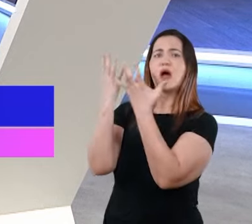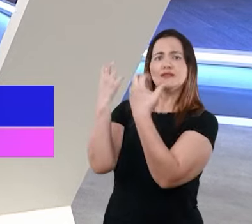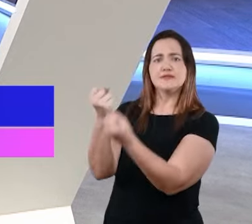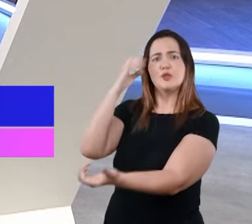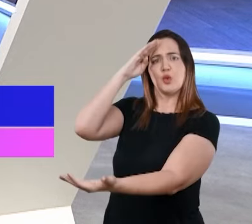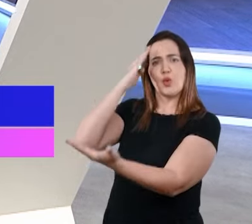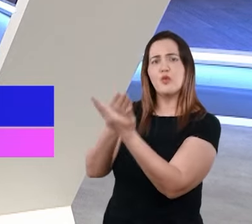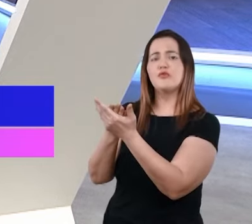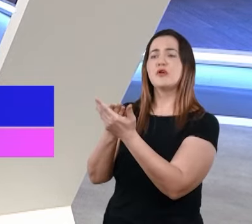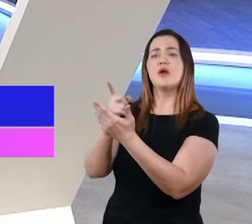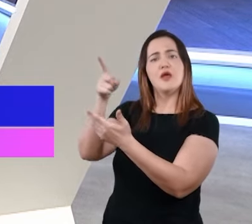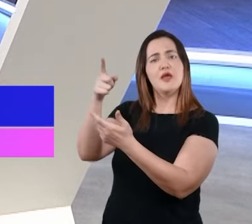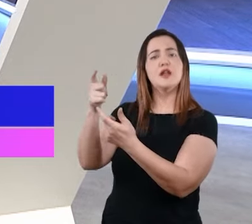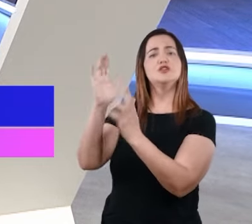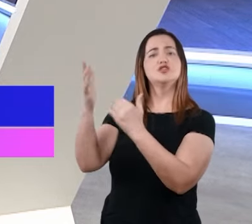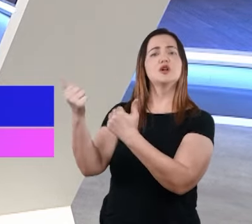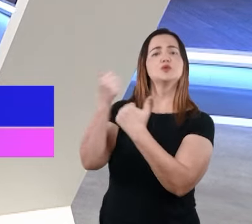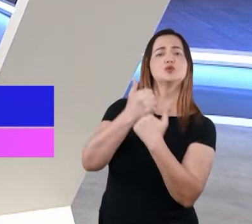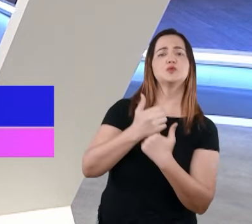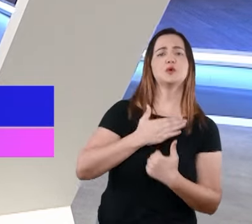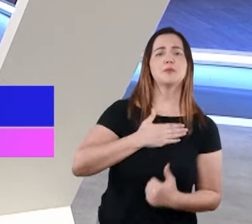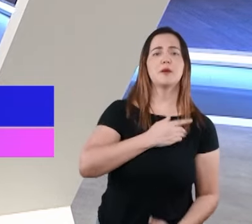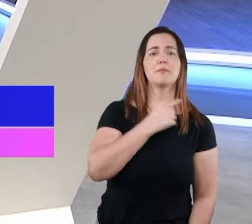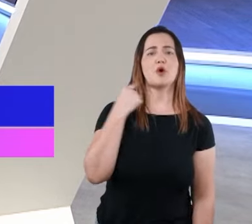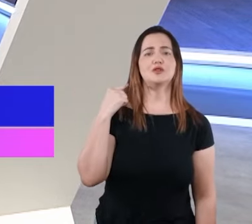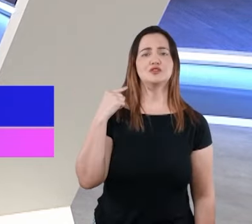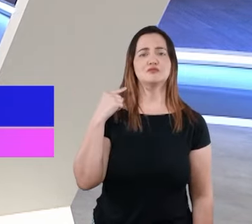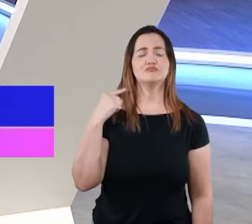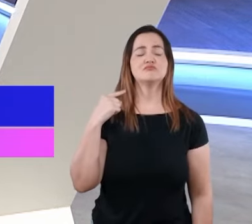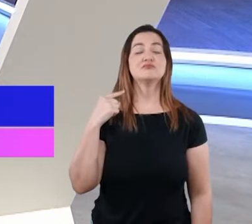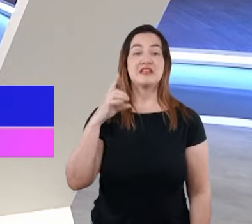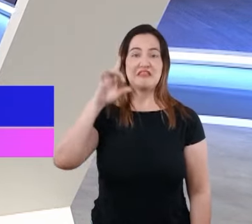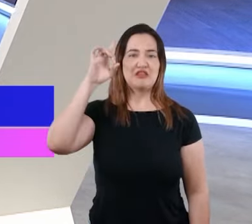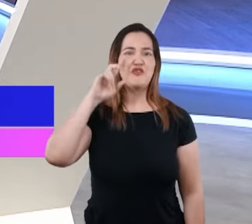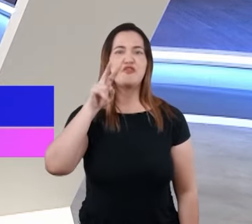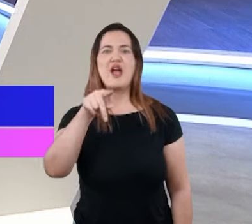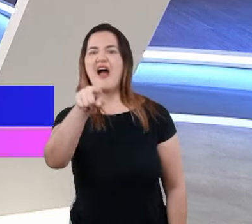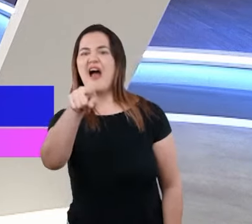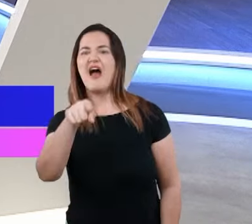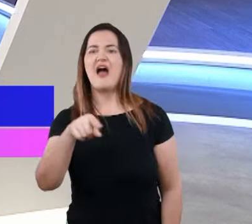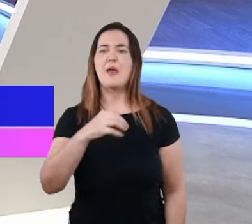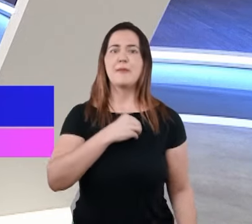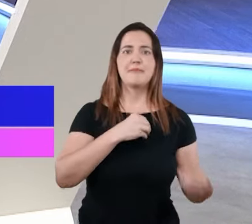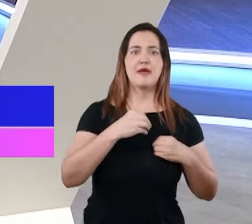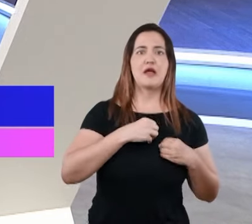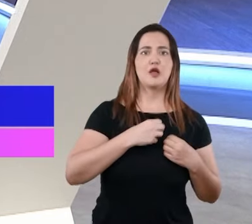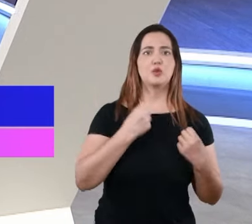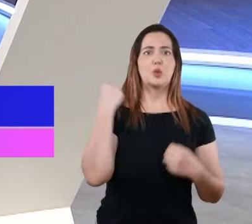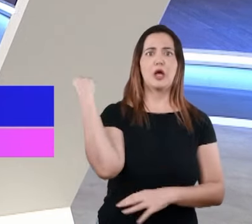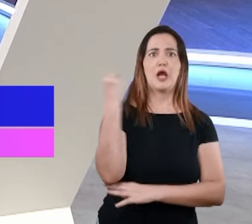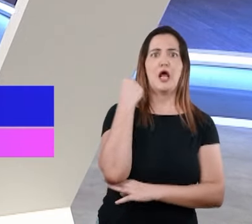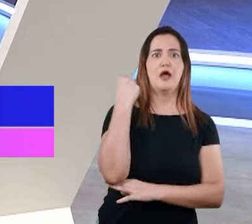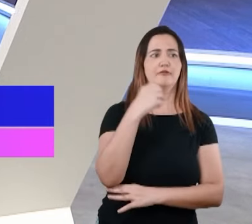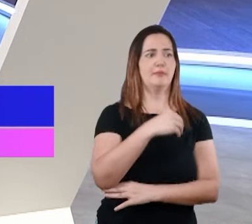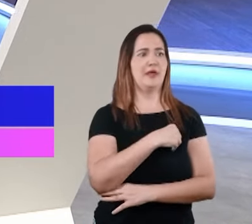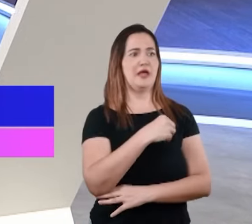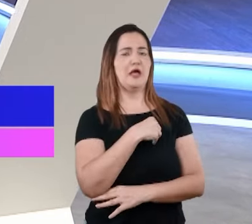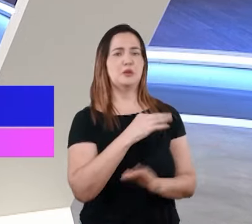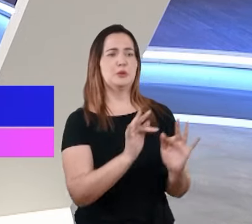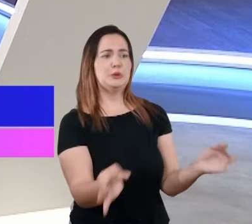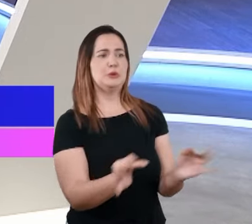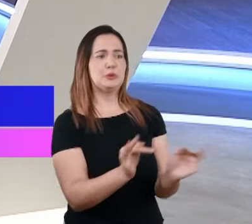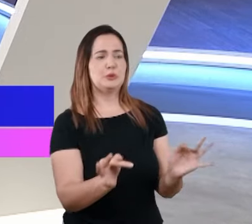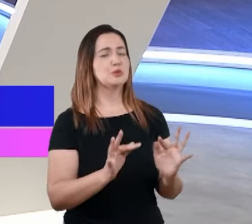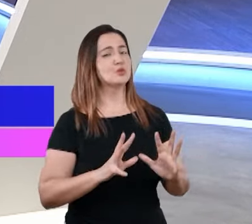pecado é pecado. Não importa se é uma pequena mentirinha ou se é um assassinato. Os dois são